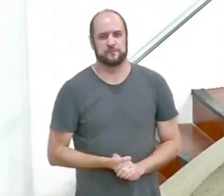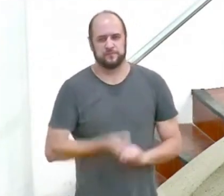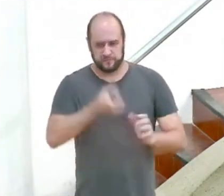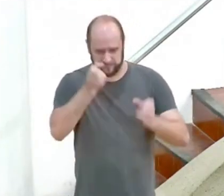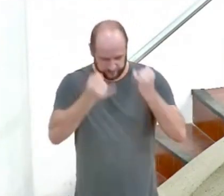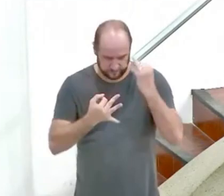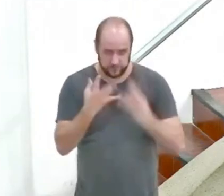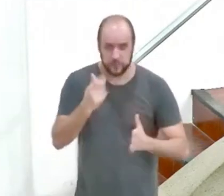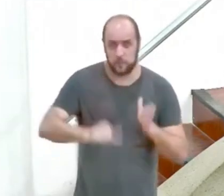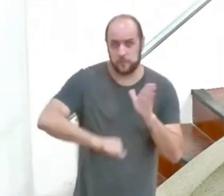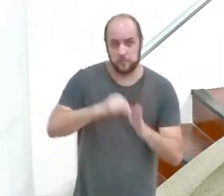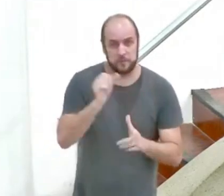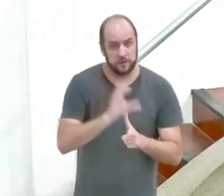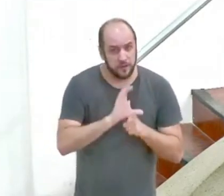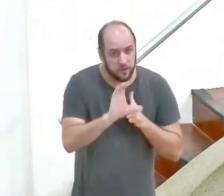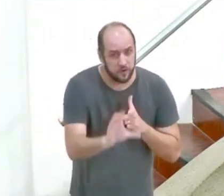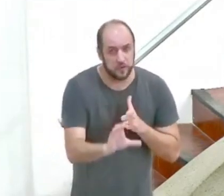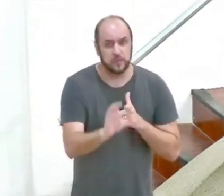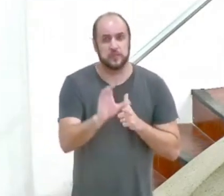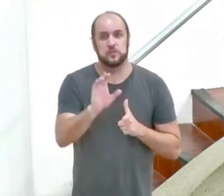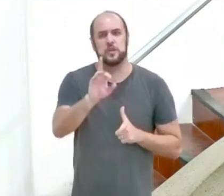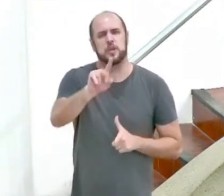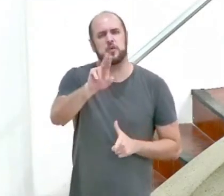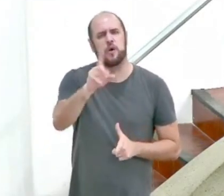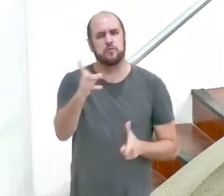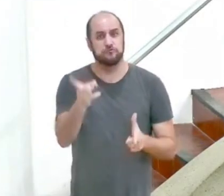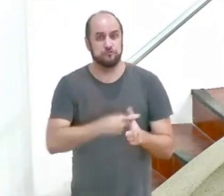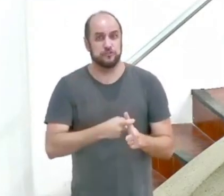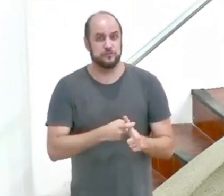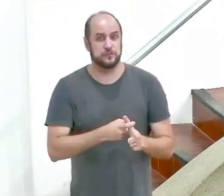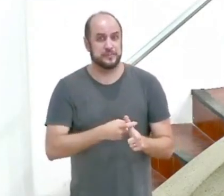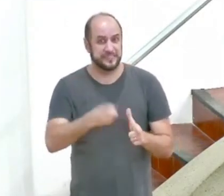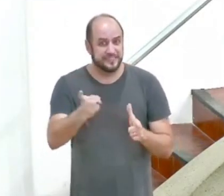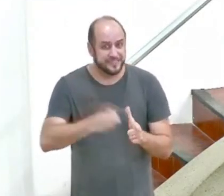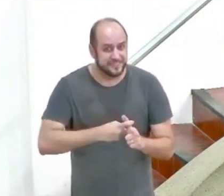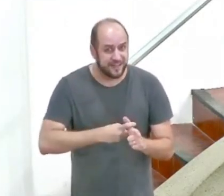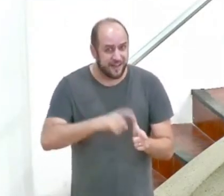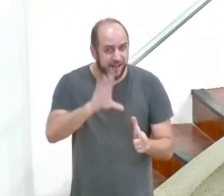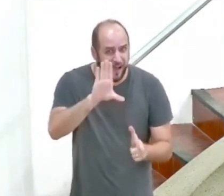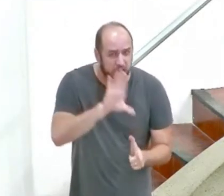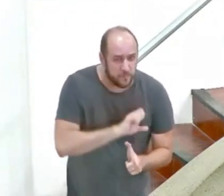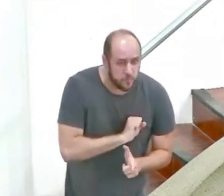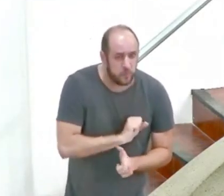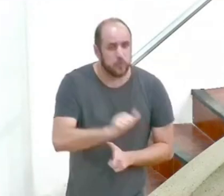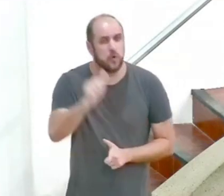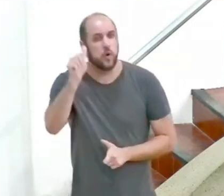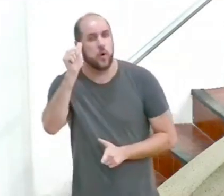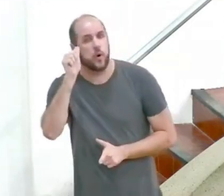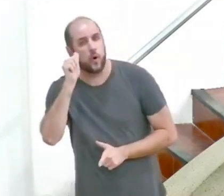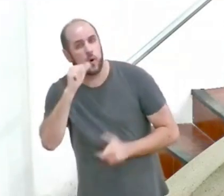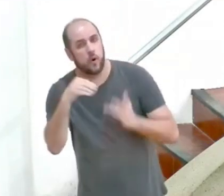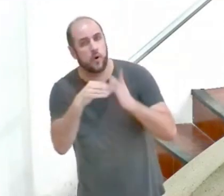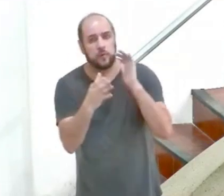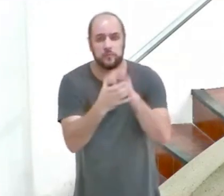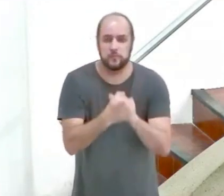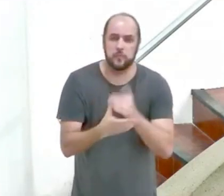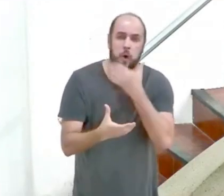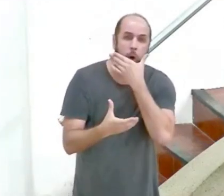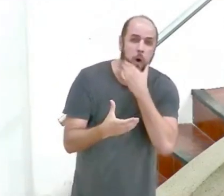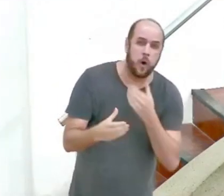em 1 Coríntios como uma dívida de amor que um cônjuge tem para com